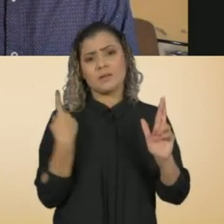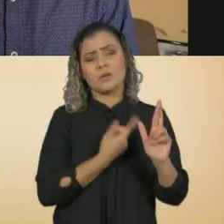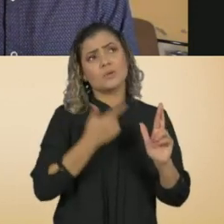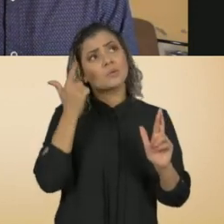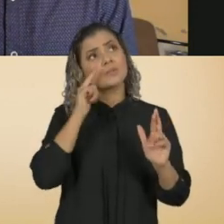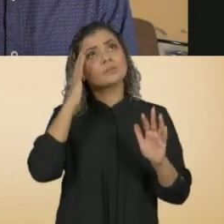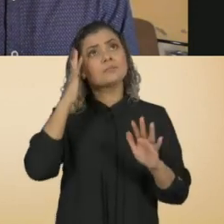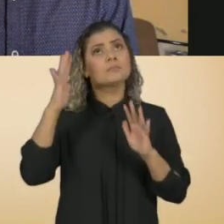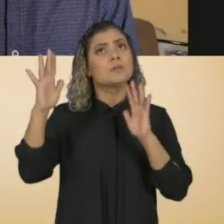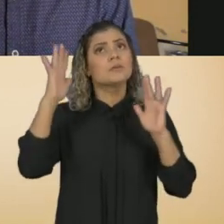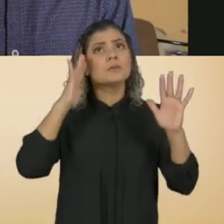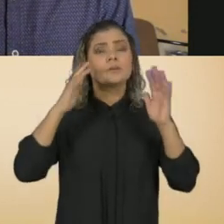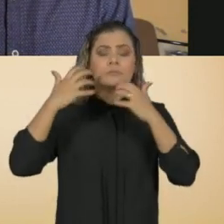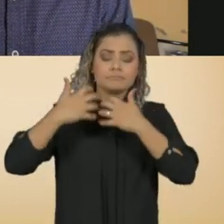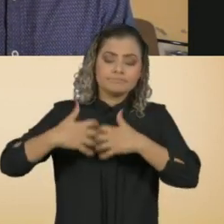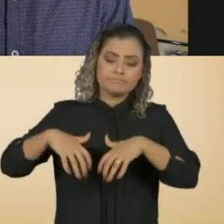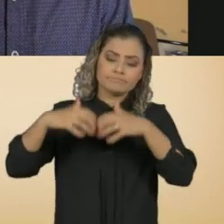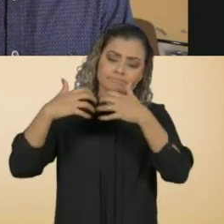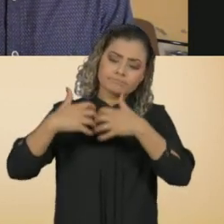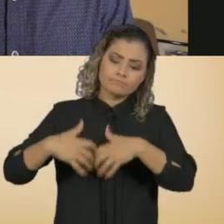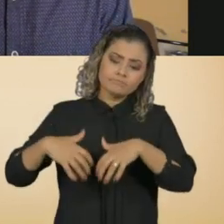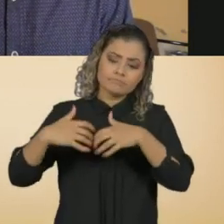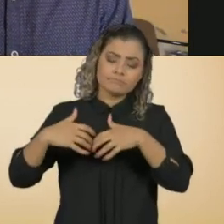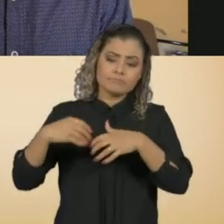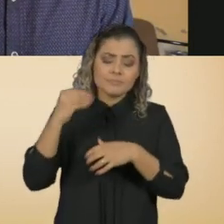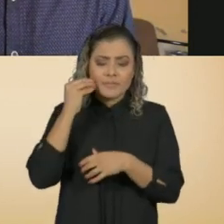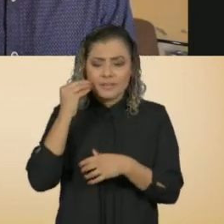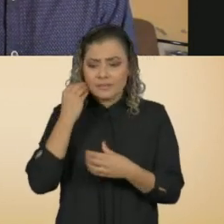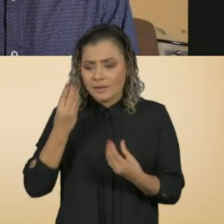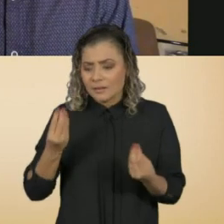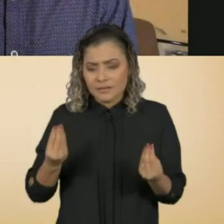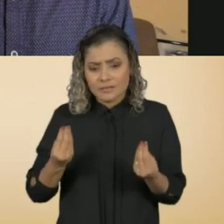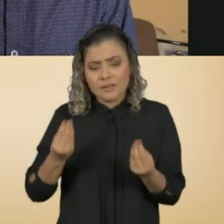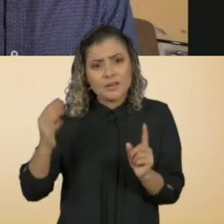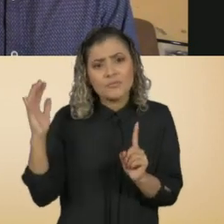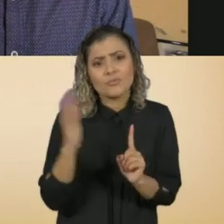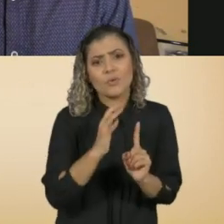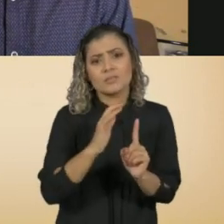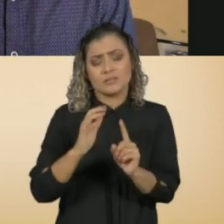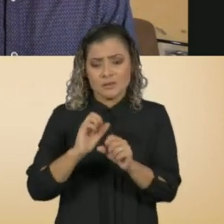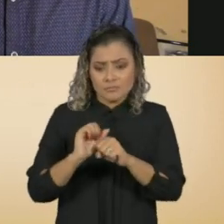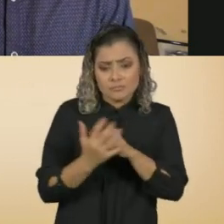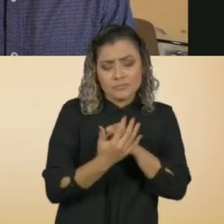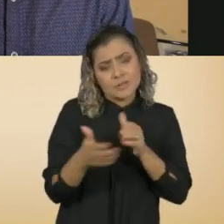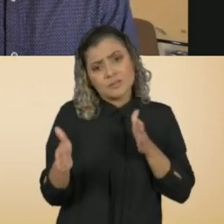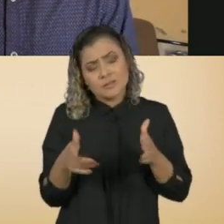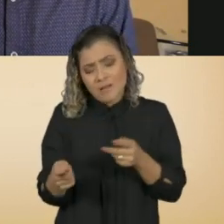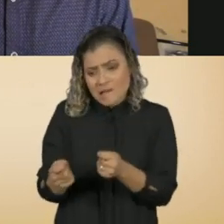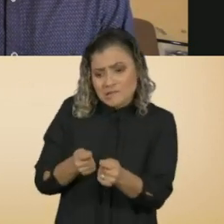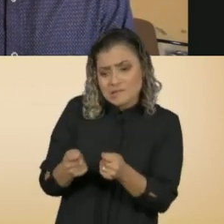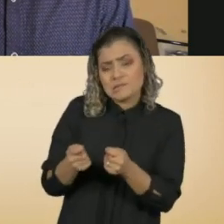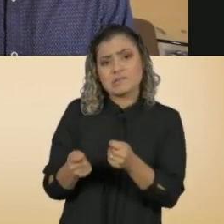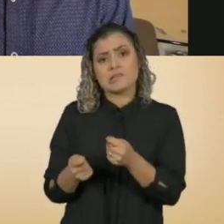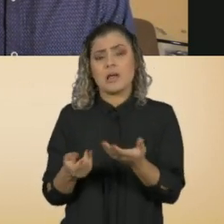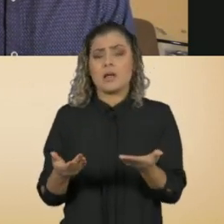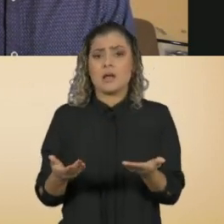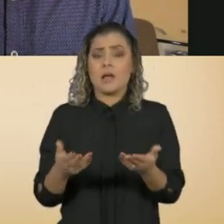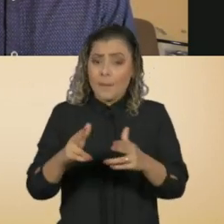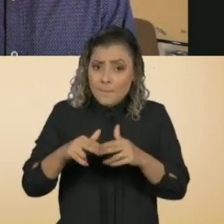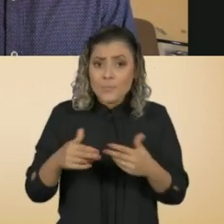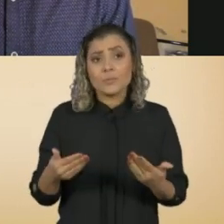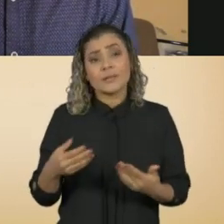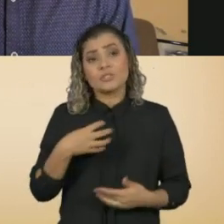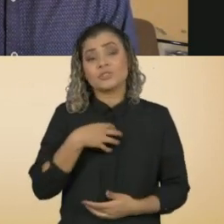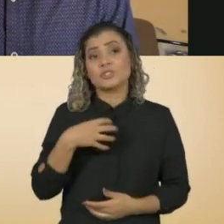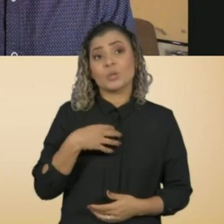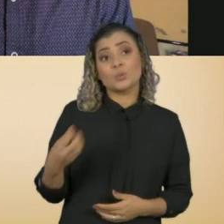refletir sobre isso e tentar mitigar os efeitos dessa tragédia, mas, sobretudo, refletir também sobre uma